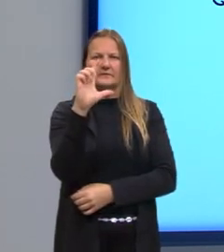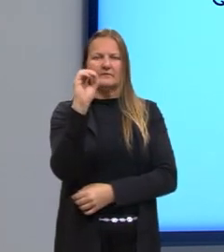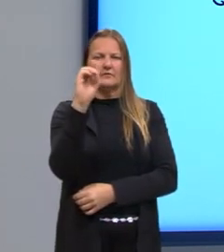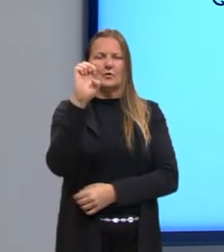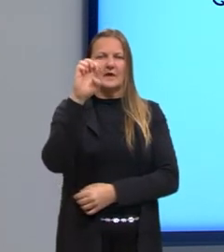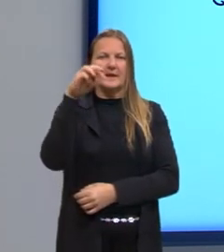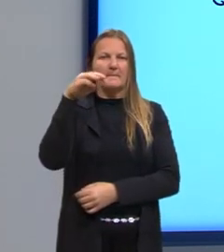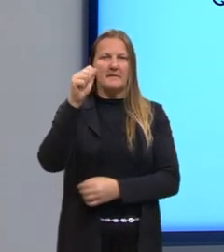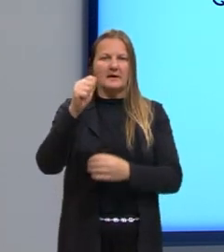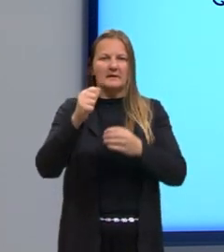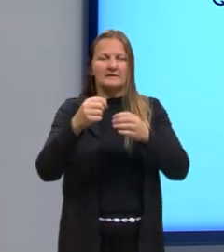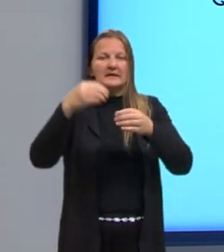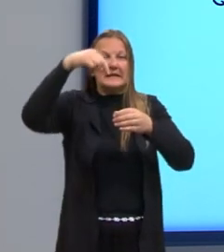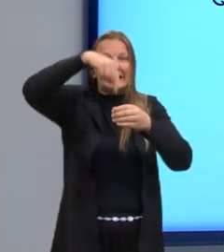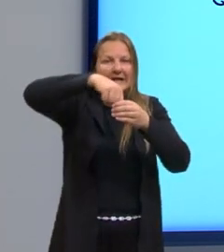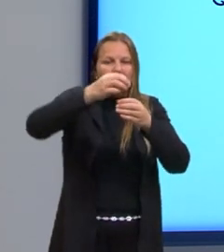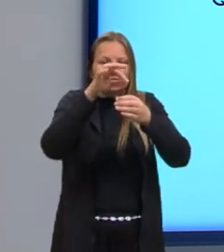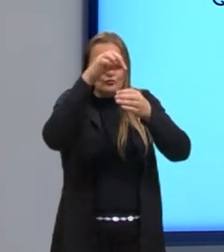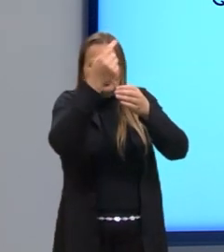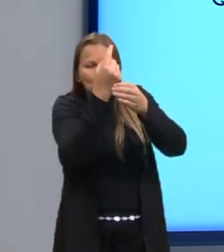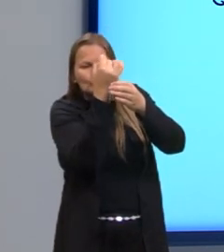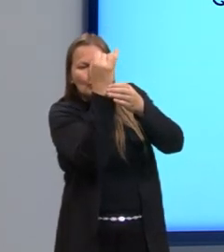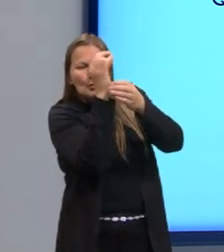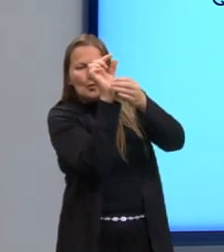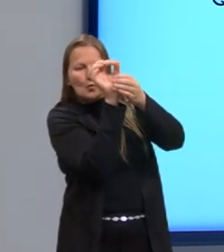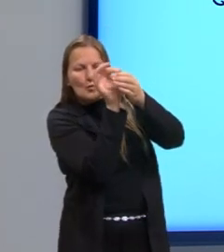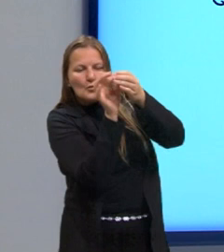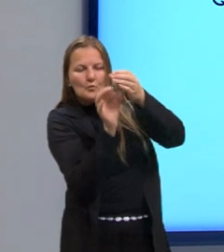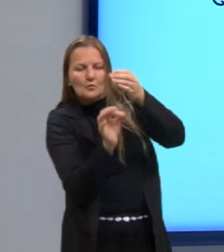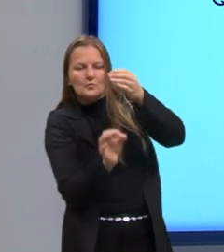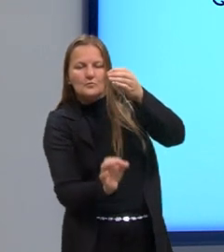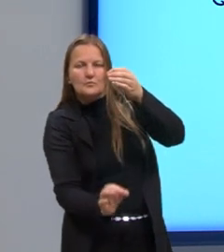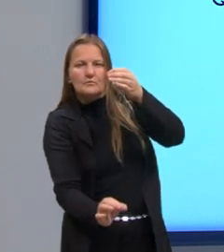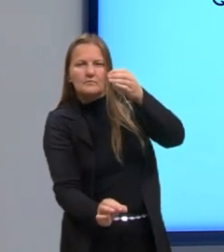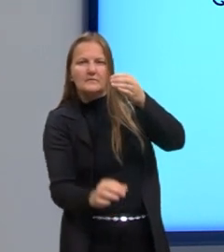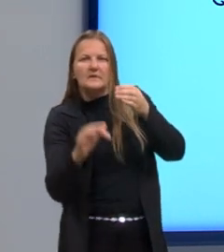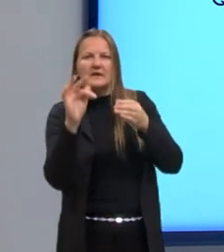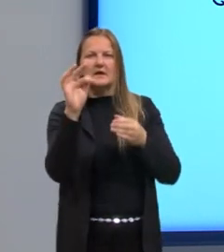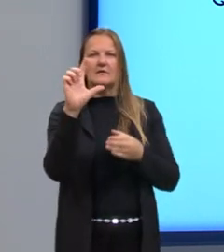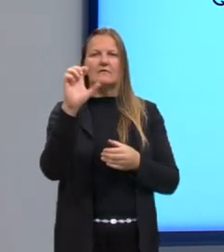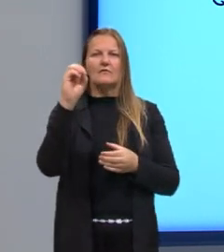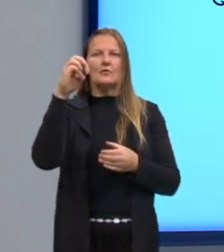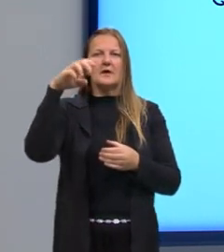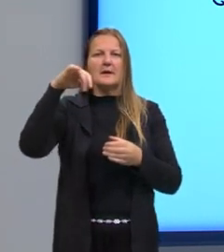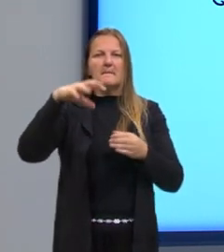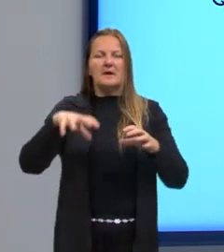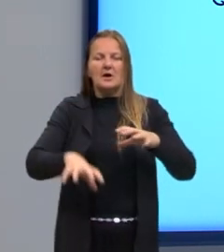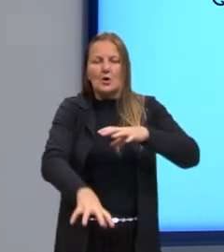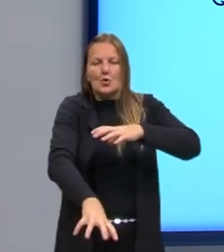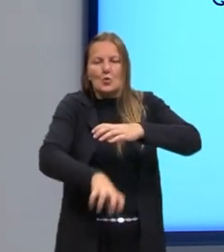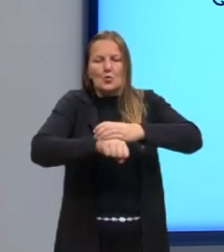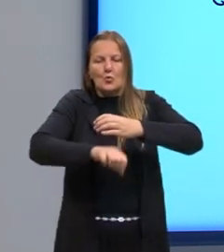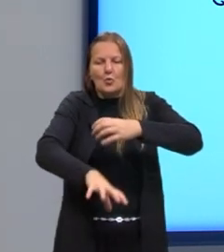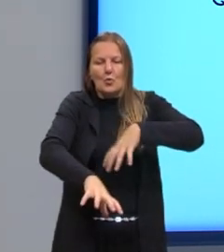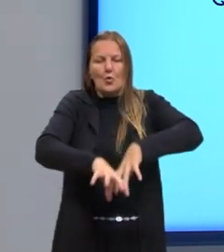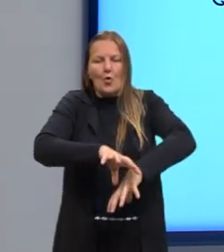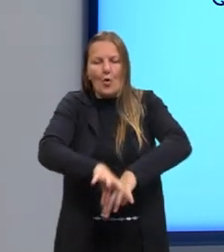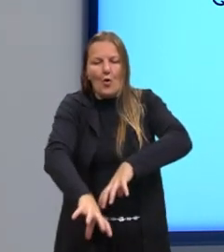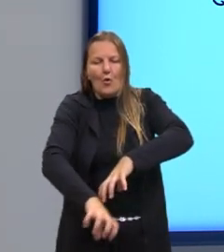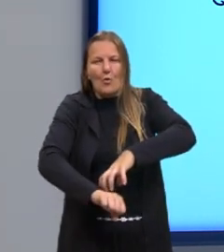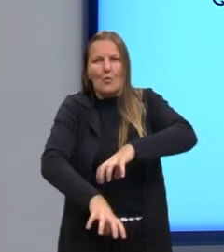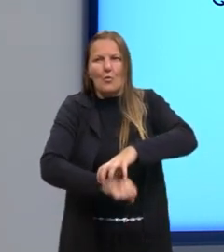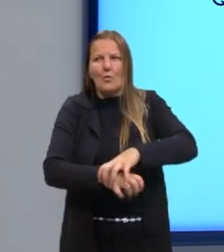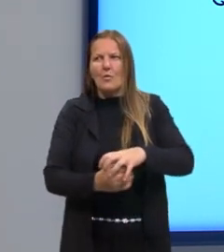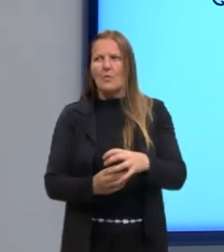condução. Aqui, o chilema, também, é um vaso de condução. Tá? Olha aqui onde é que eles ficam nesse recorte do caule.